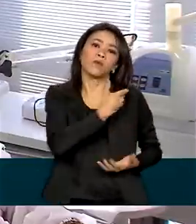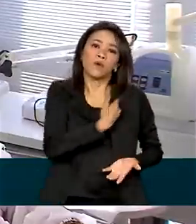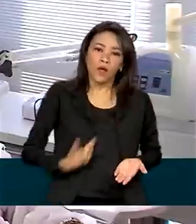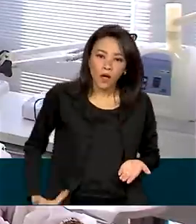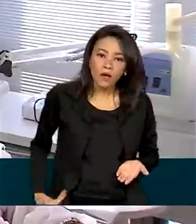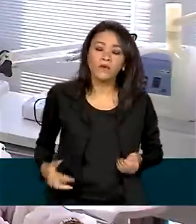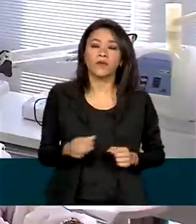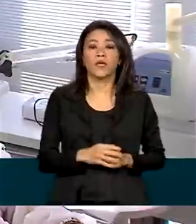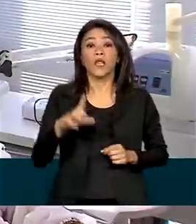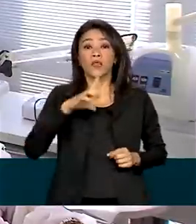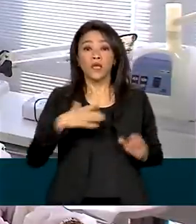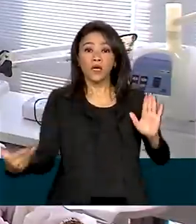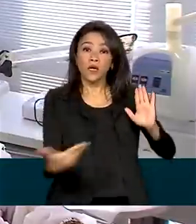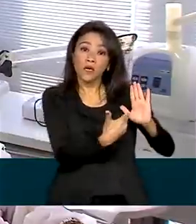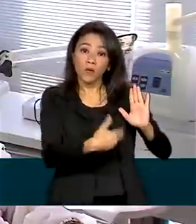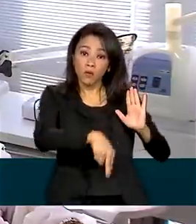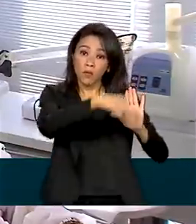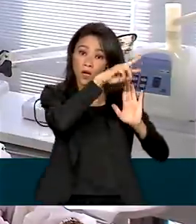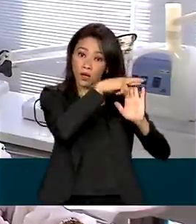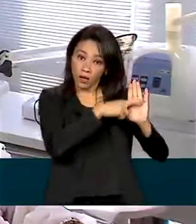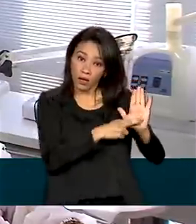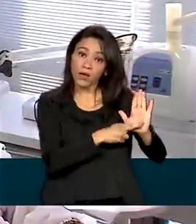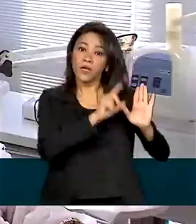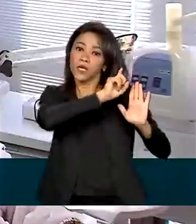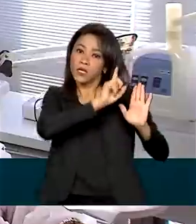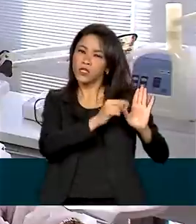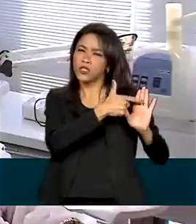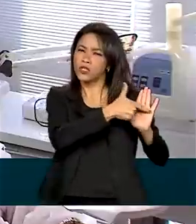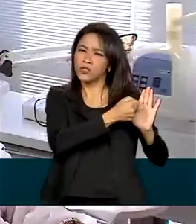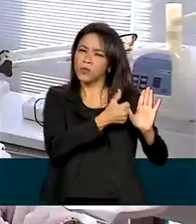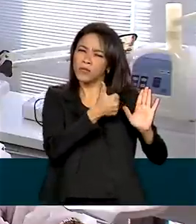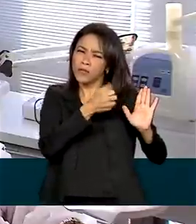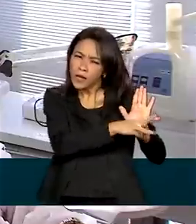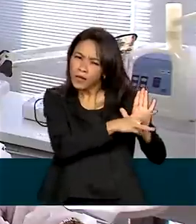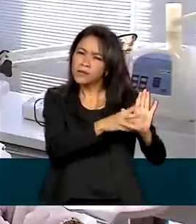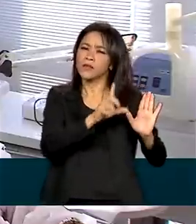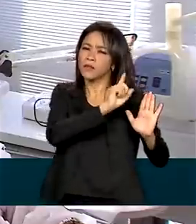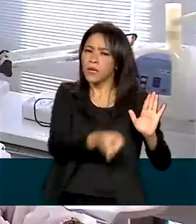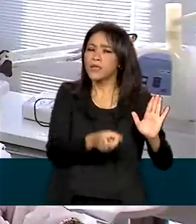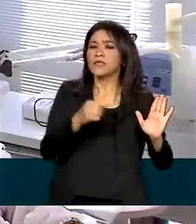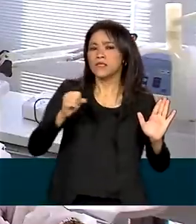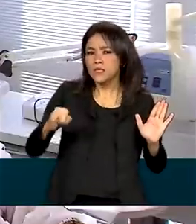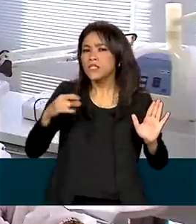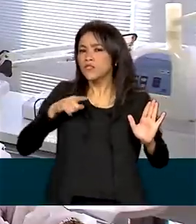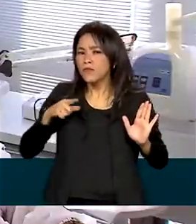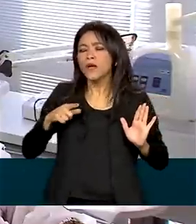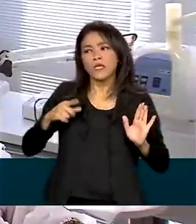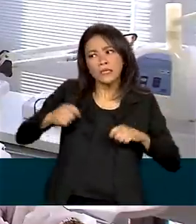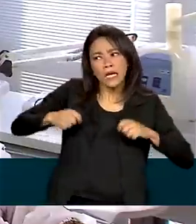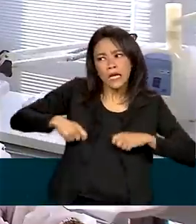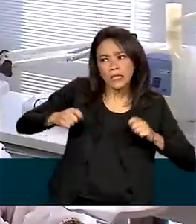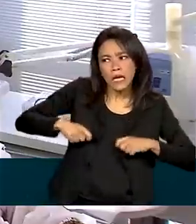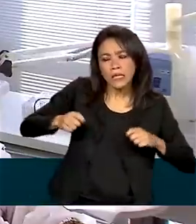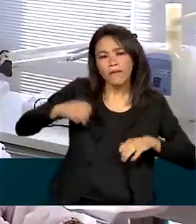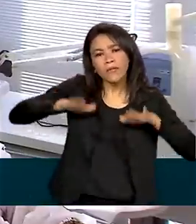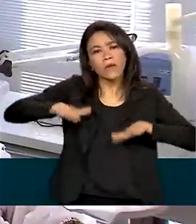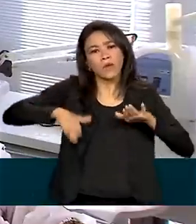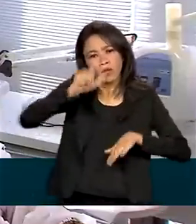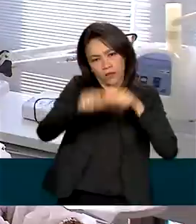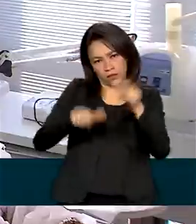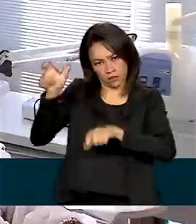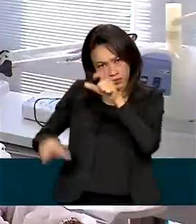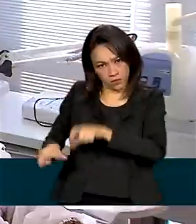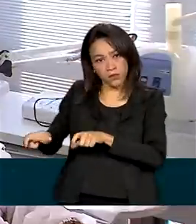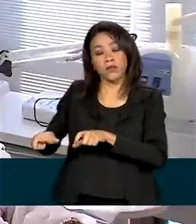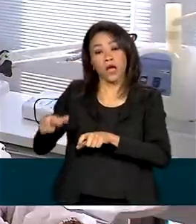Além disso, uma norma de 2013 determina que se houver condições técnicas e dependendo do quadro clínico da paciente,